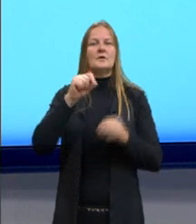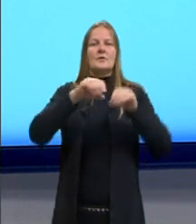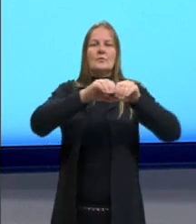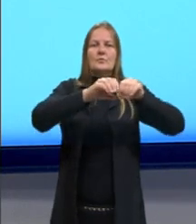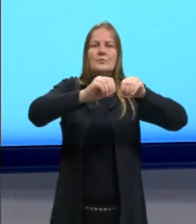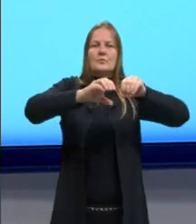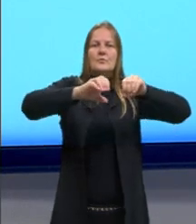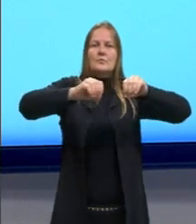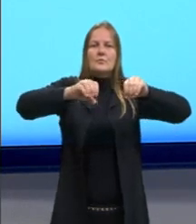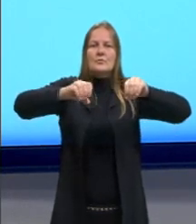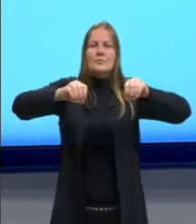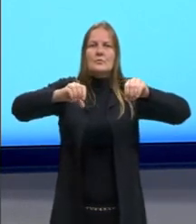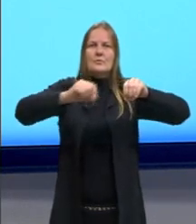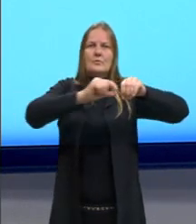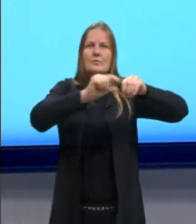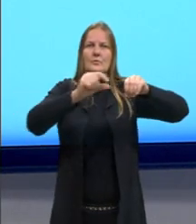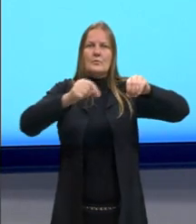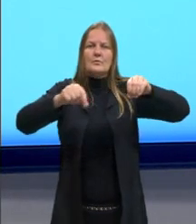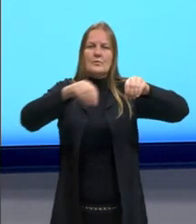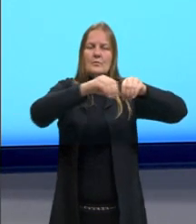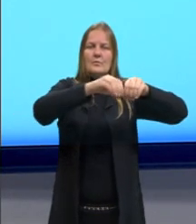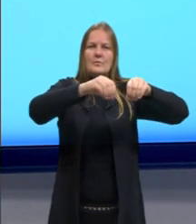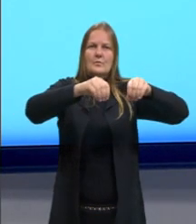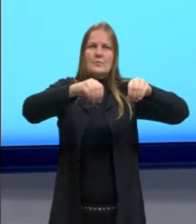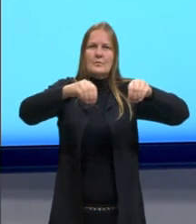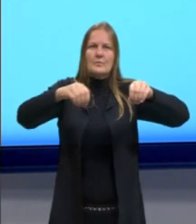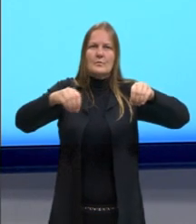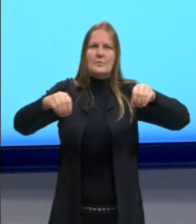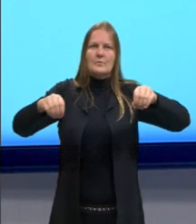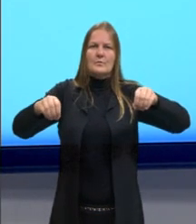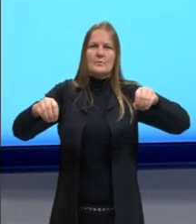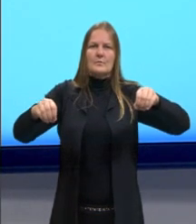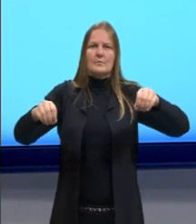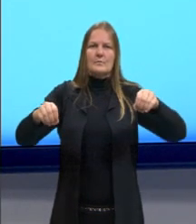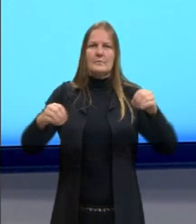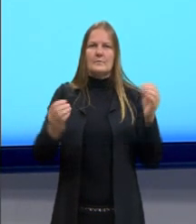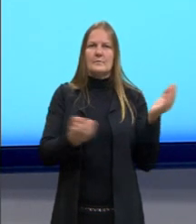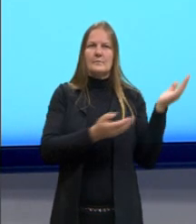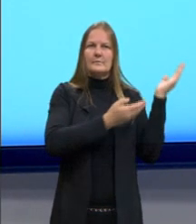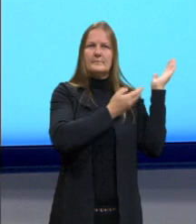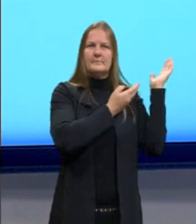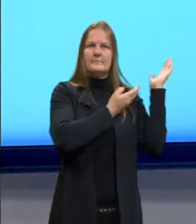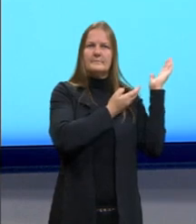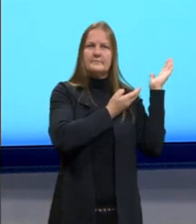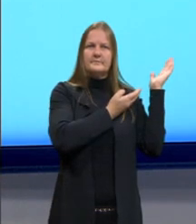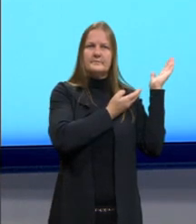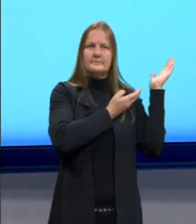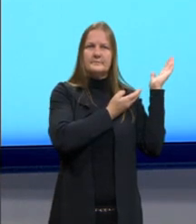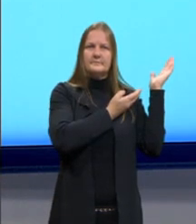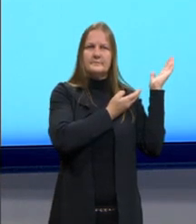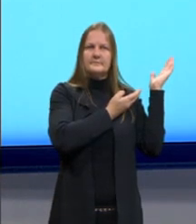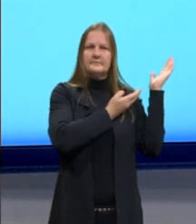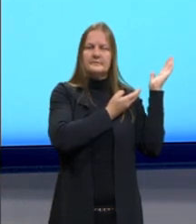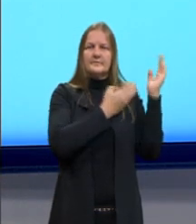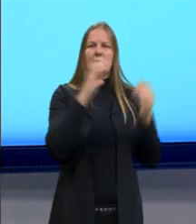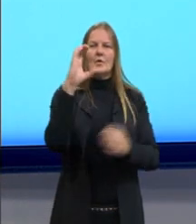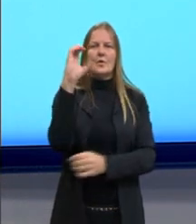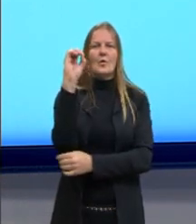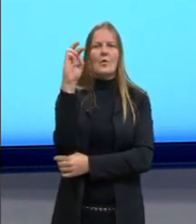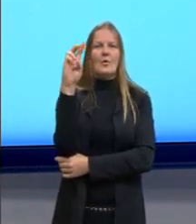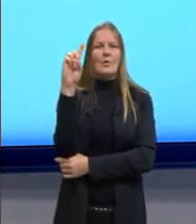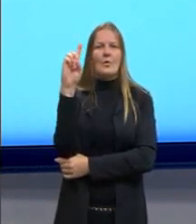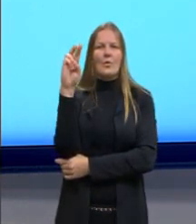nervoso aqui em cima da notocorda. Então aqui o cordão nervoso